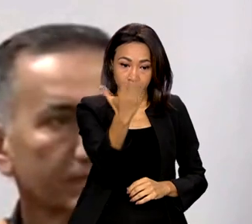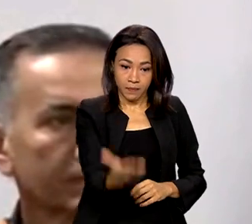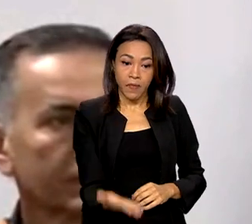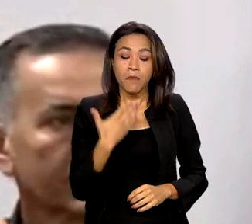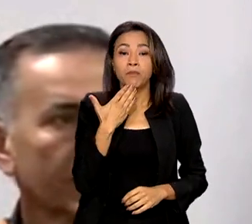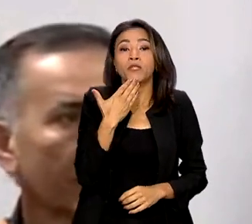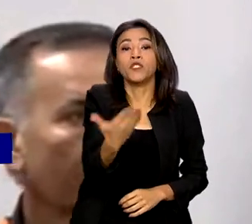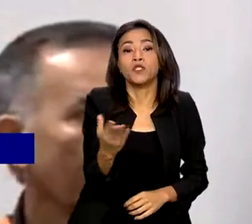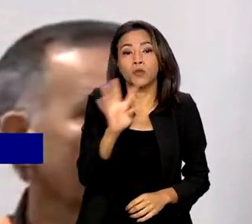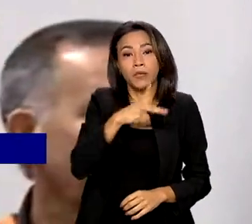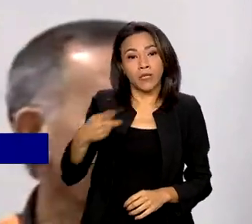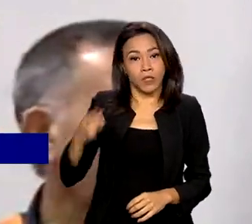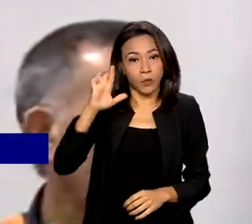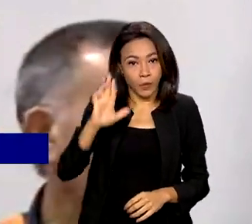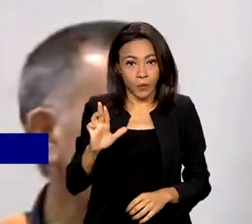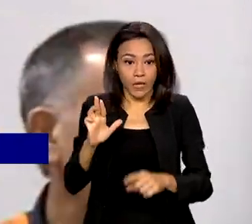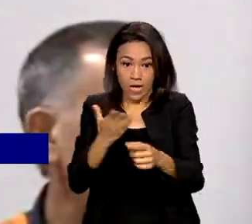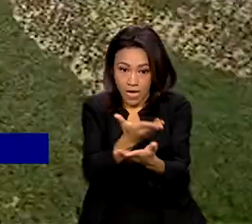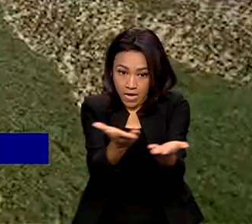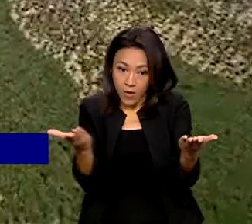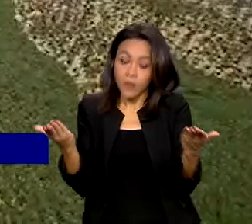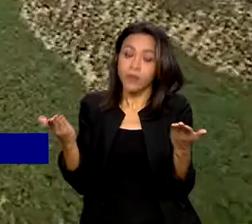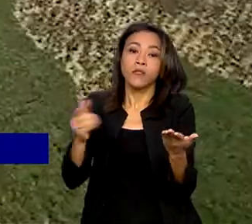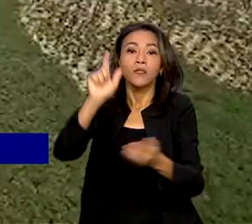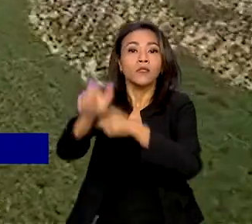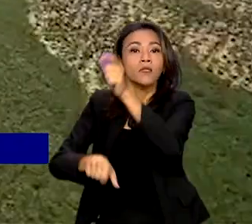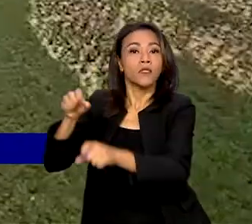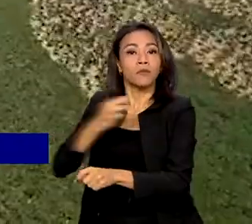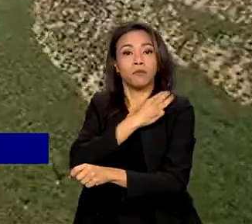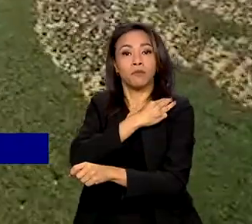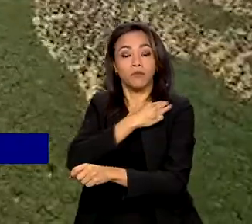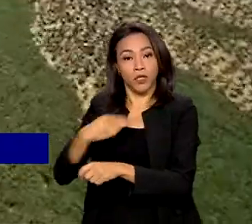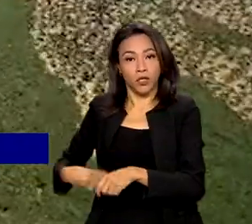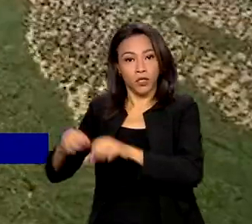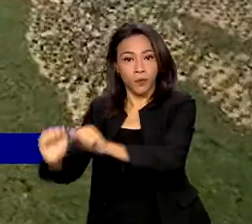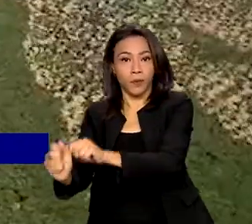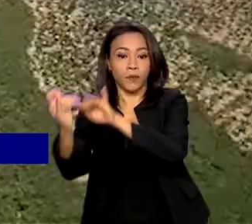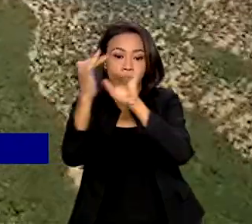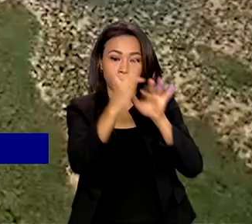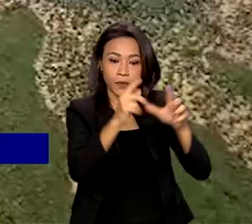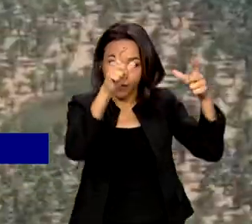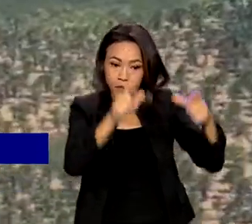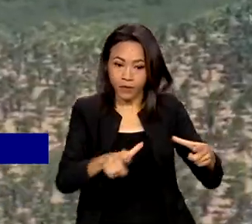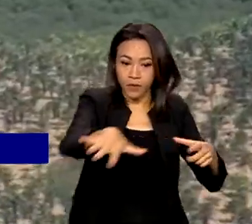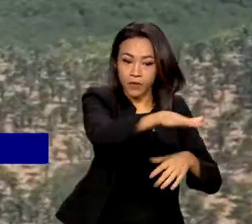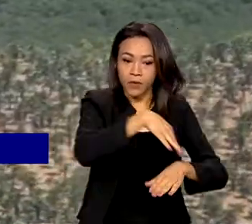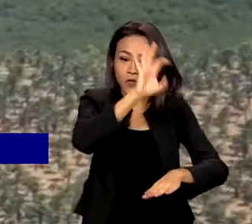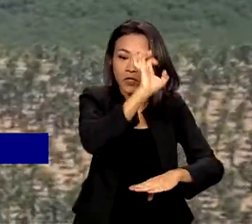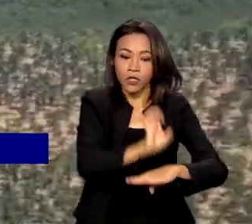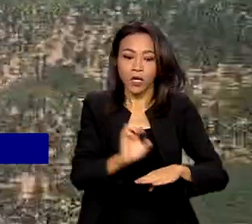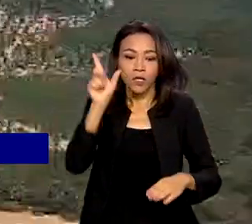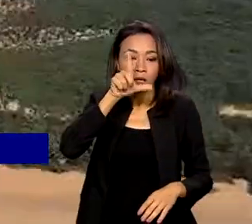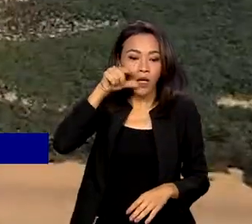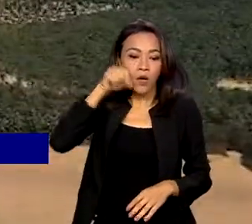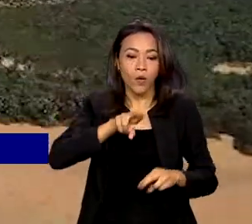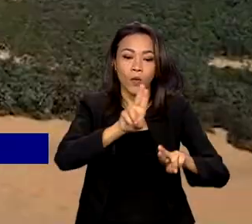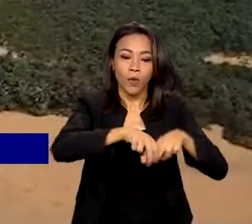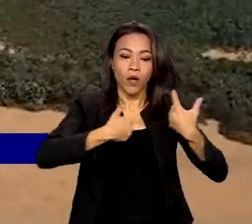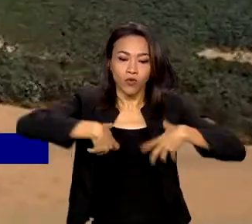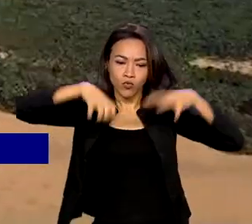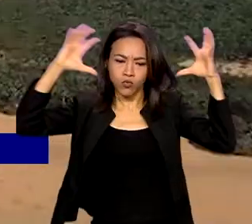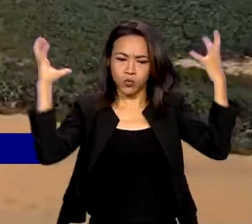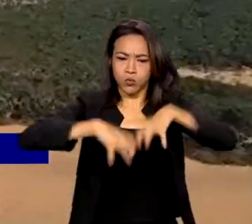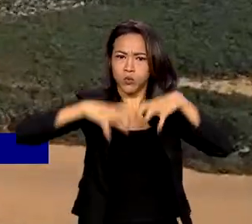ministros foram acompanhar de perto os trabalhos de recuperação nos municípios alagoanos atingidos pelas fortes chuvas.